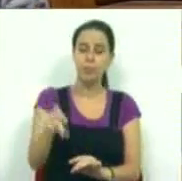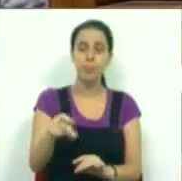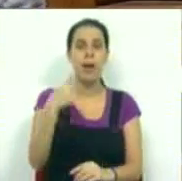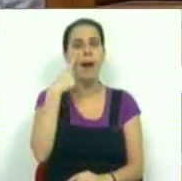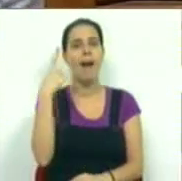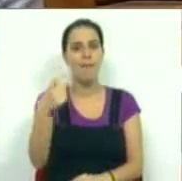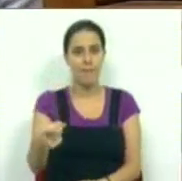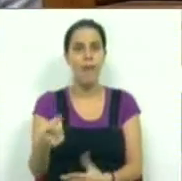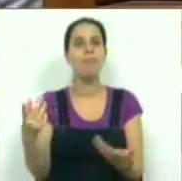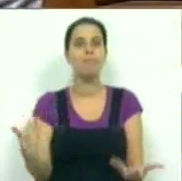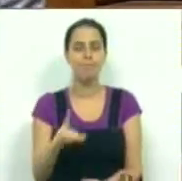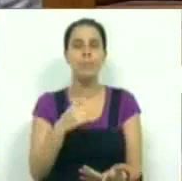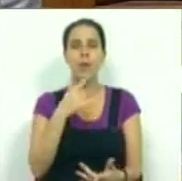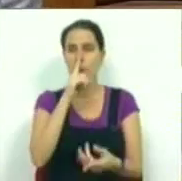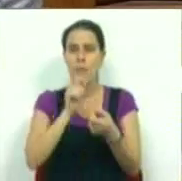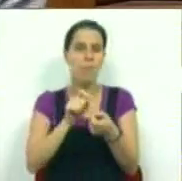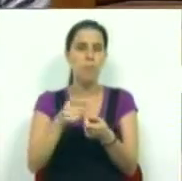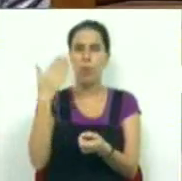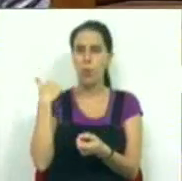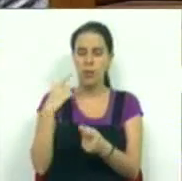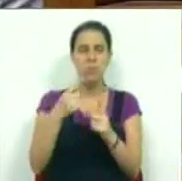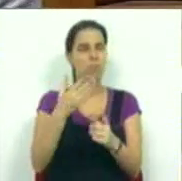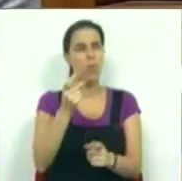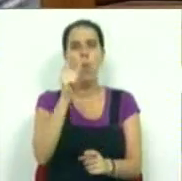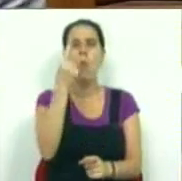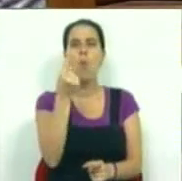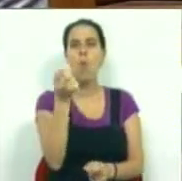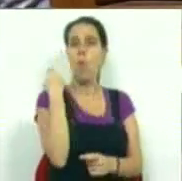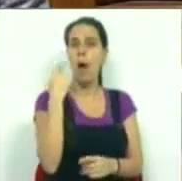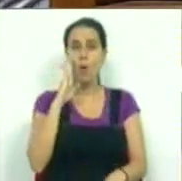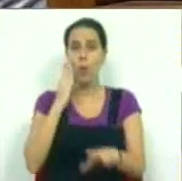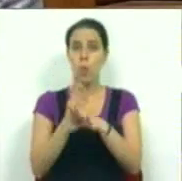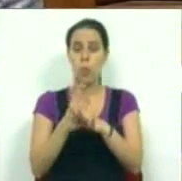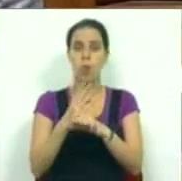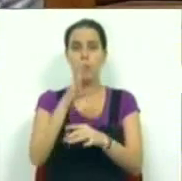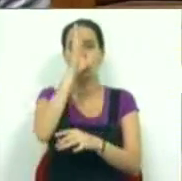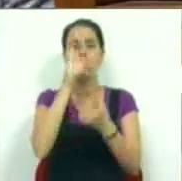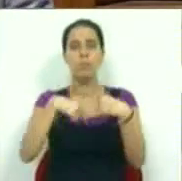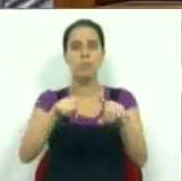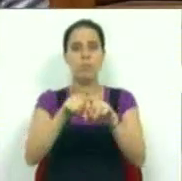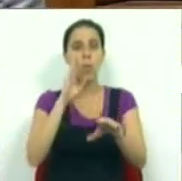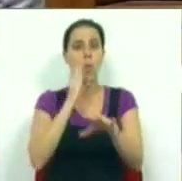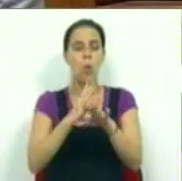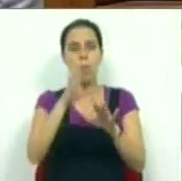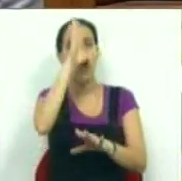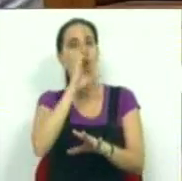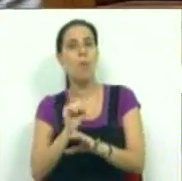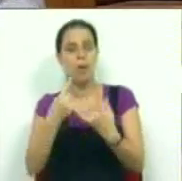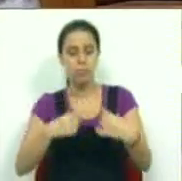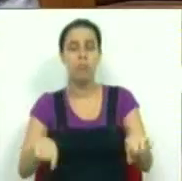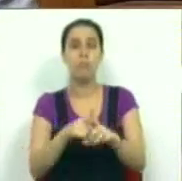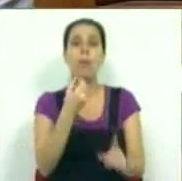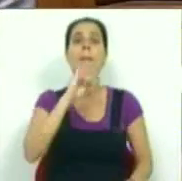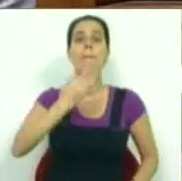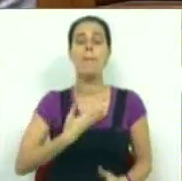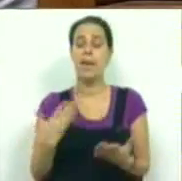verificado ainda há muito pouco tempo, há um ano, na última sessão legislativa da última legislatura, em